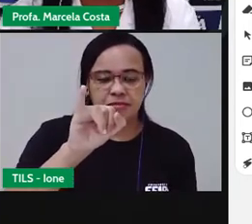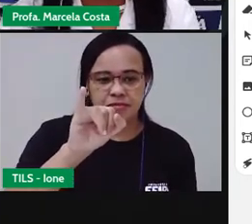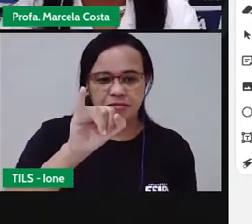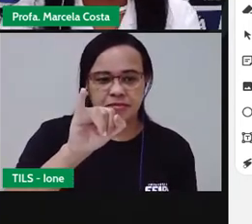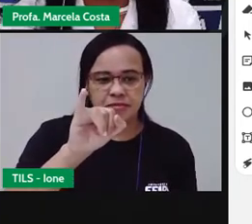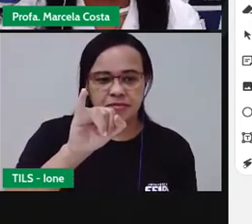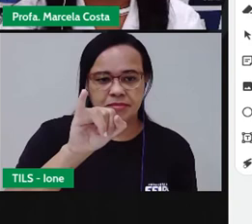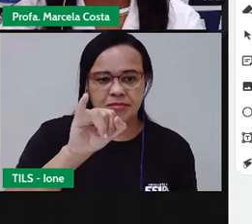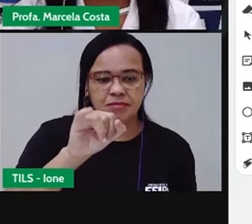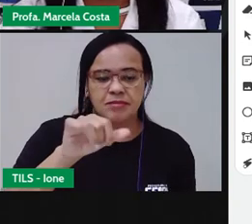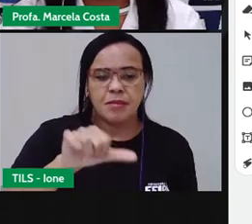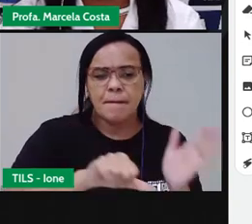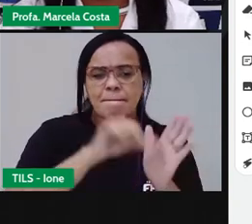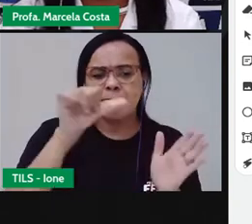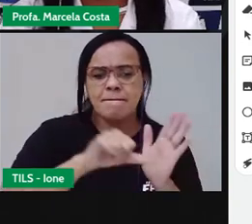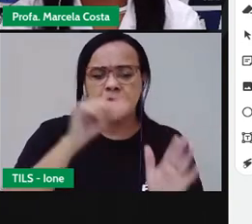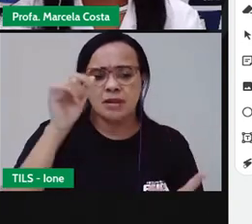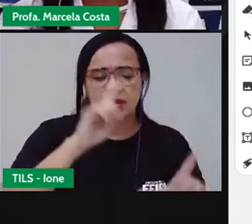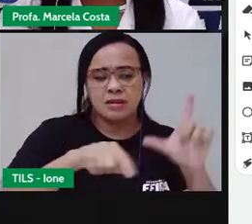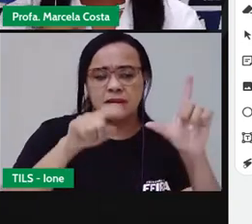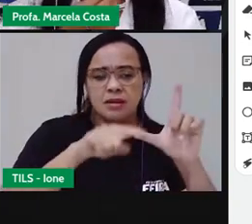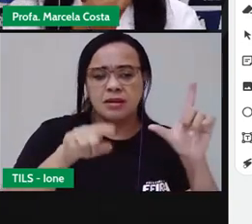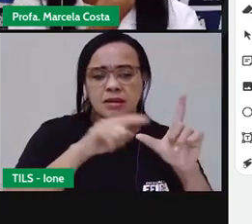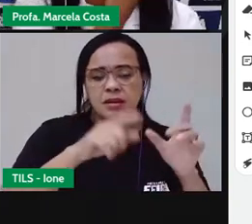Qual a primeira letra que eu vou escrever?